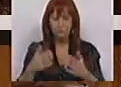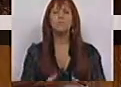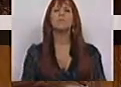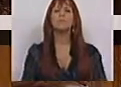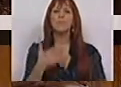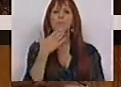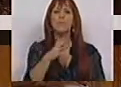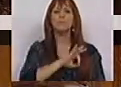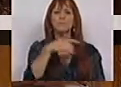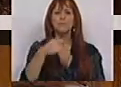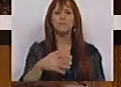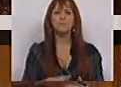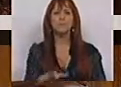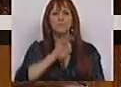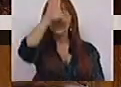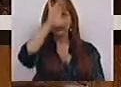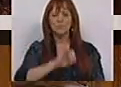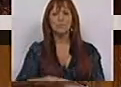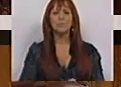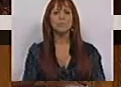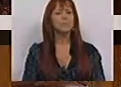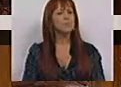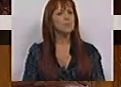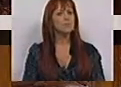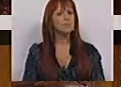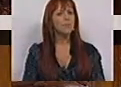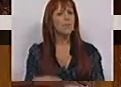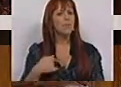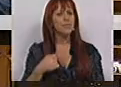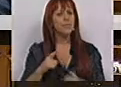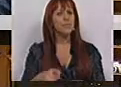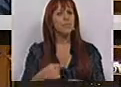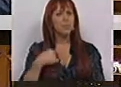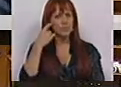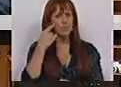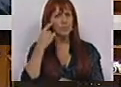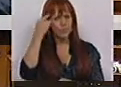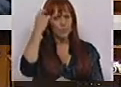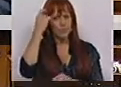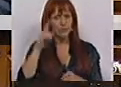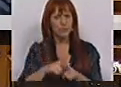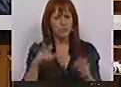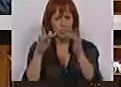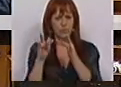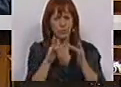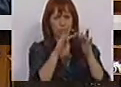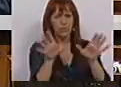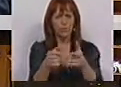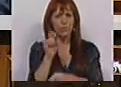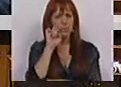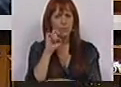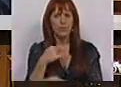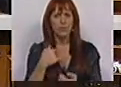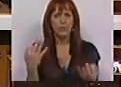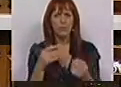Muito obrigado Sr. Presidente, Sr. Ministro, eu conheço o seu pensamento e temos tido tantos contactos na Comissão de Defesa